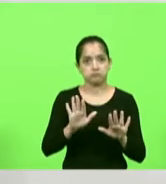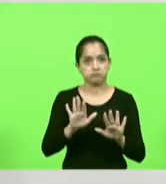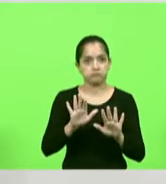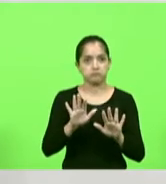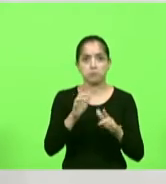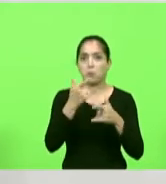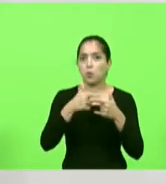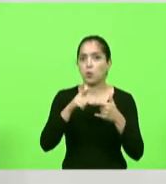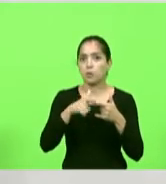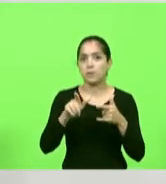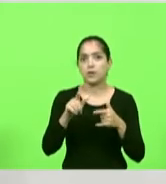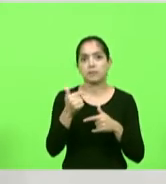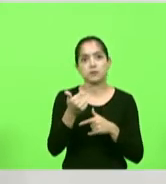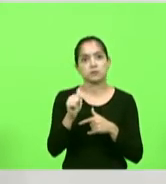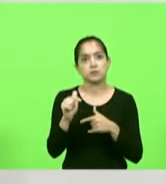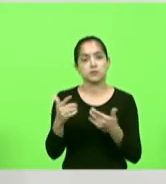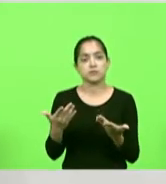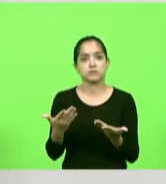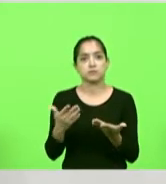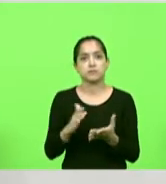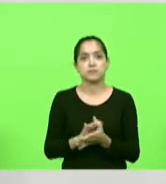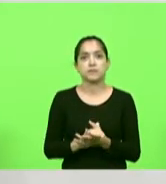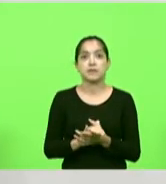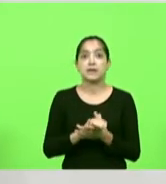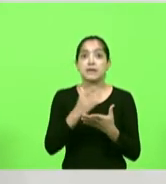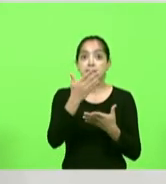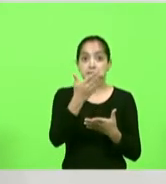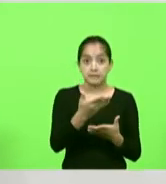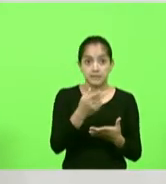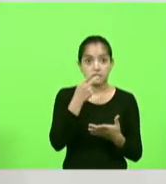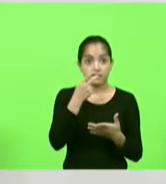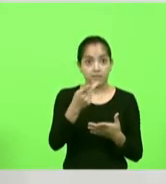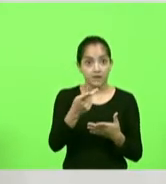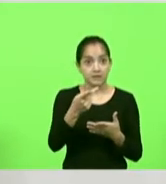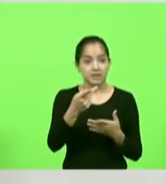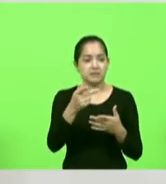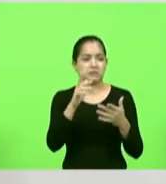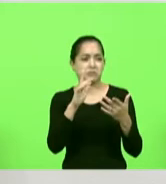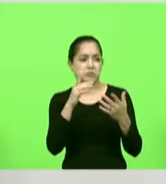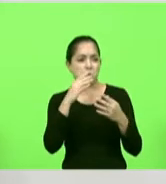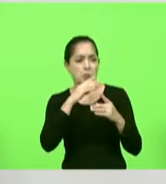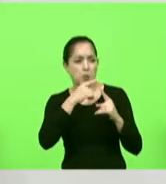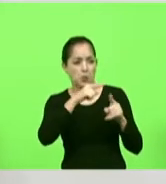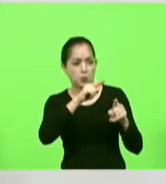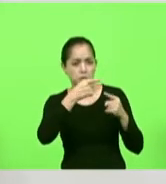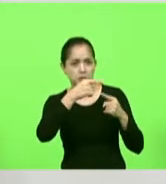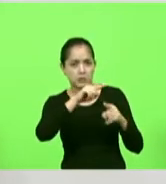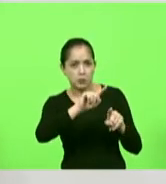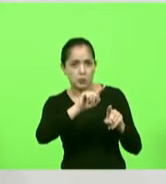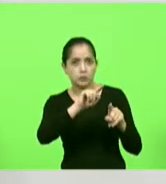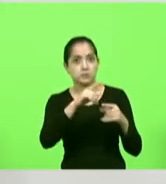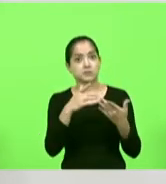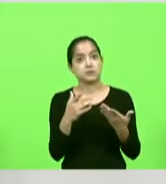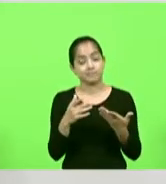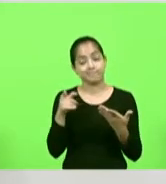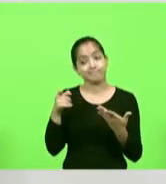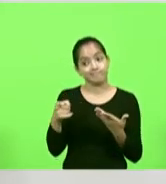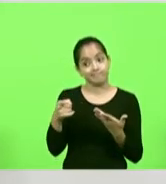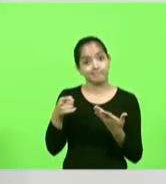quem está falando mal do trabalho dessa frente parlamentar está devendo